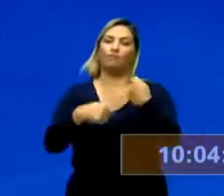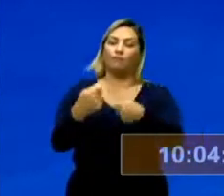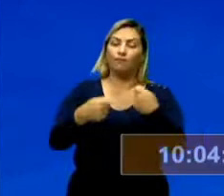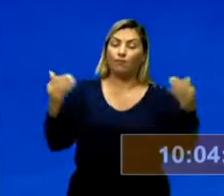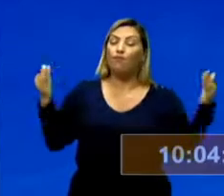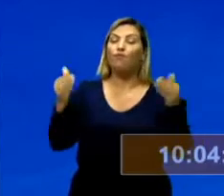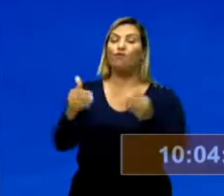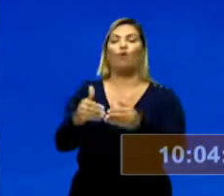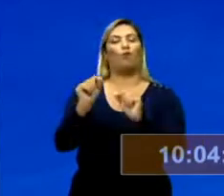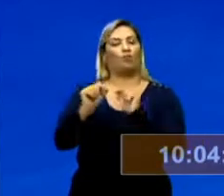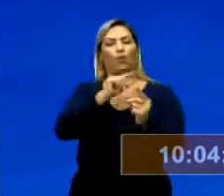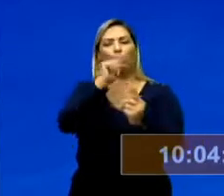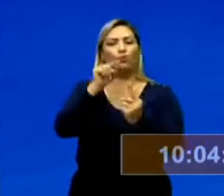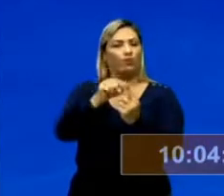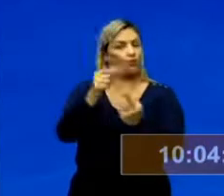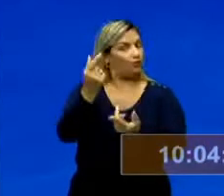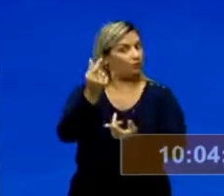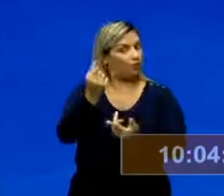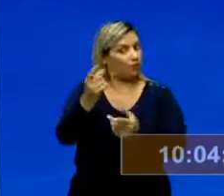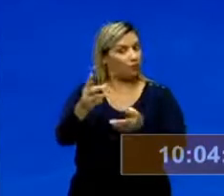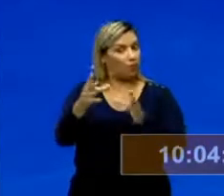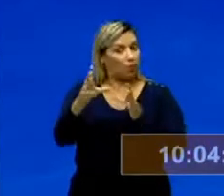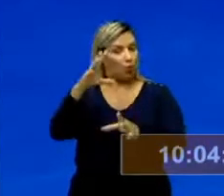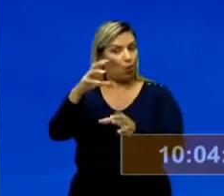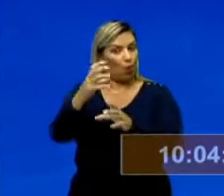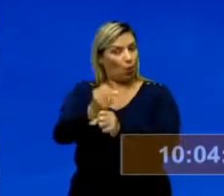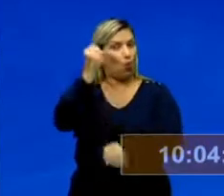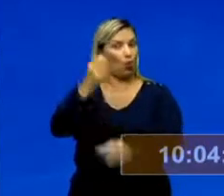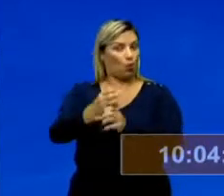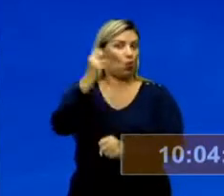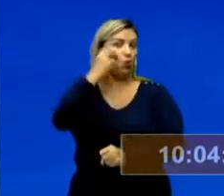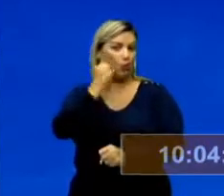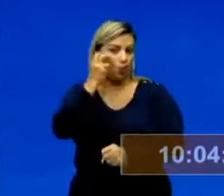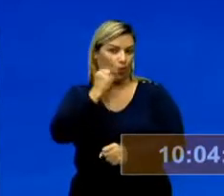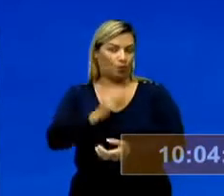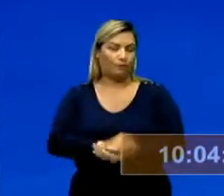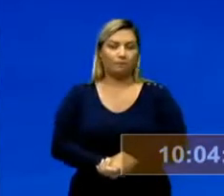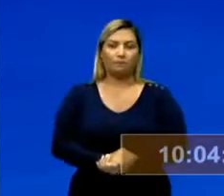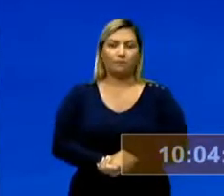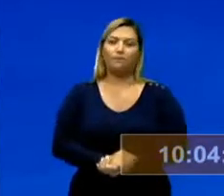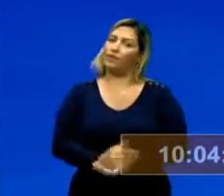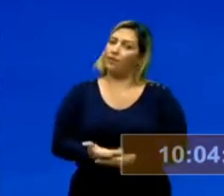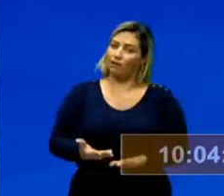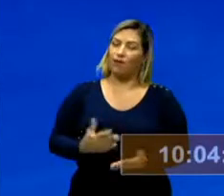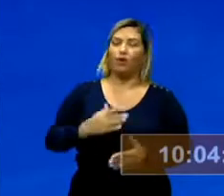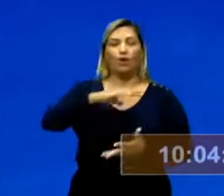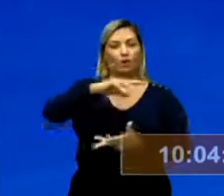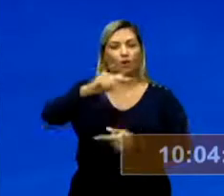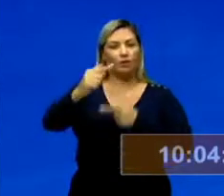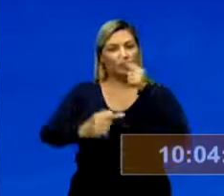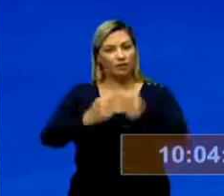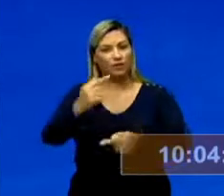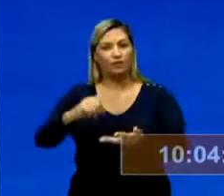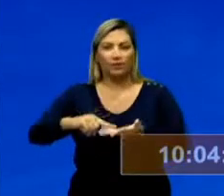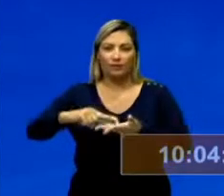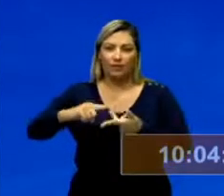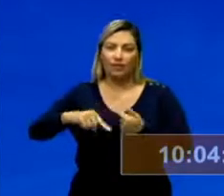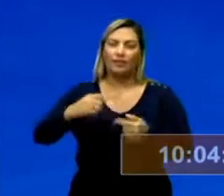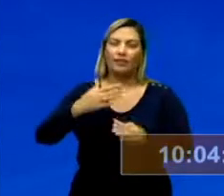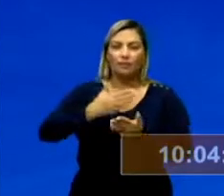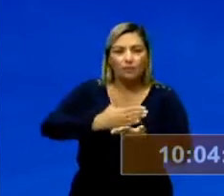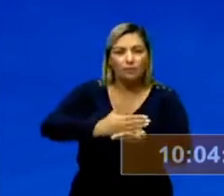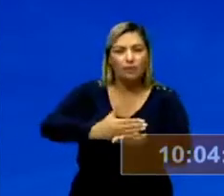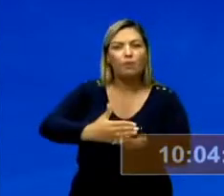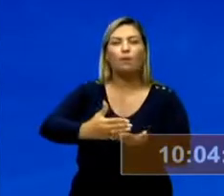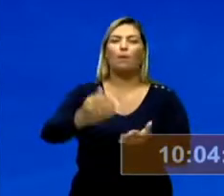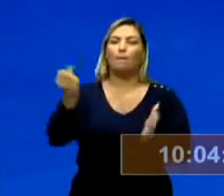voltada para o capital. Então, a globalização tem muito desse aspecto. Então, esse processo inicial com a queda do muro